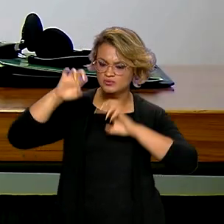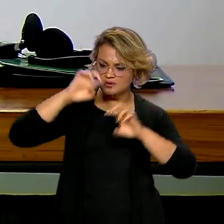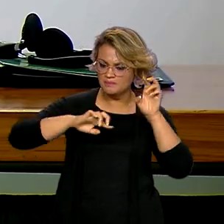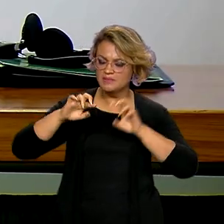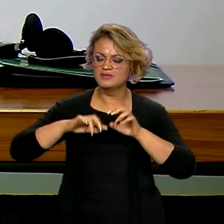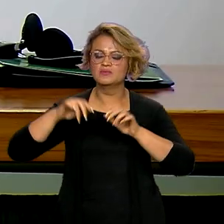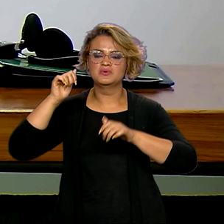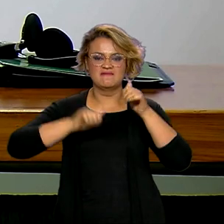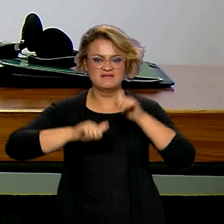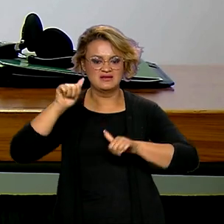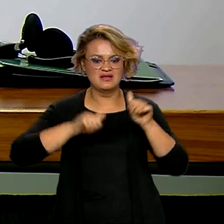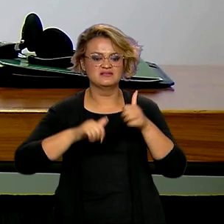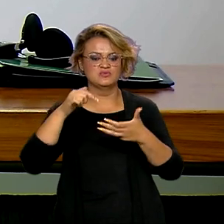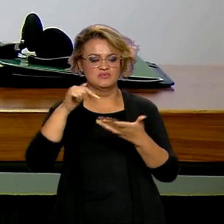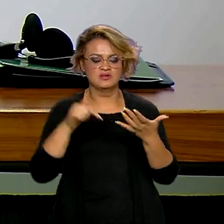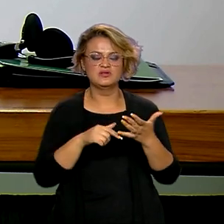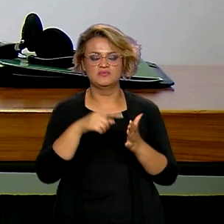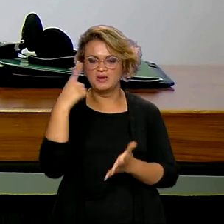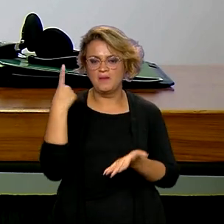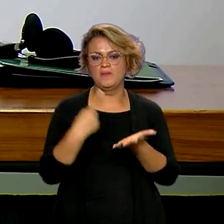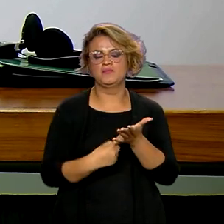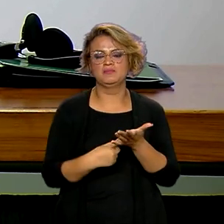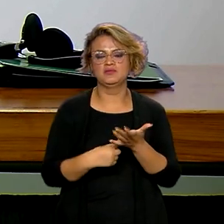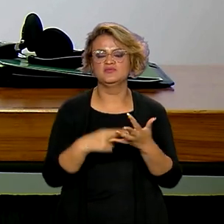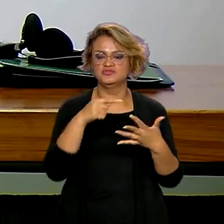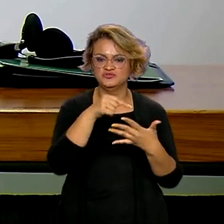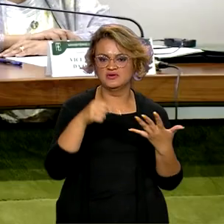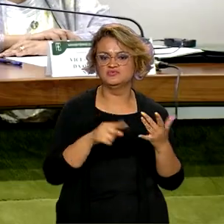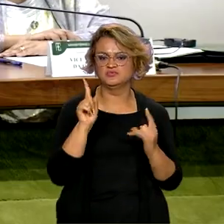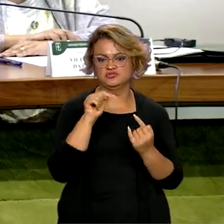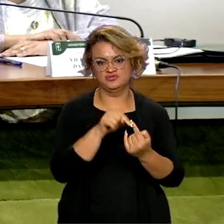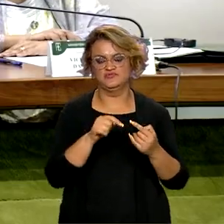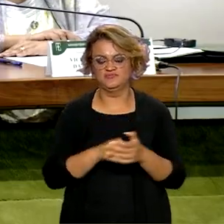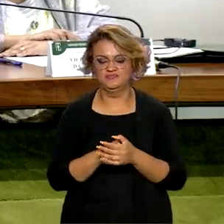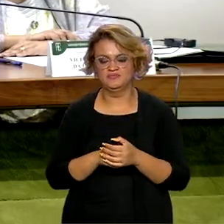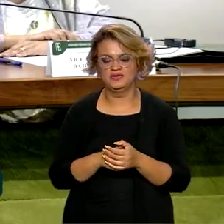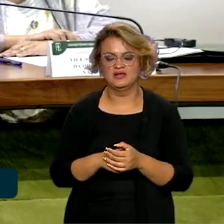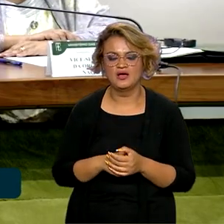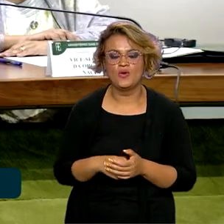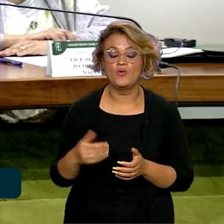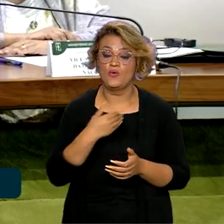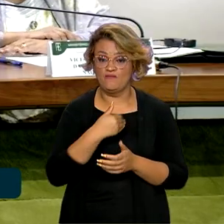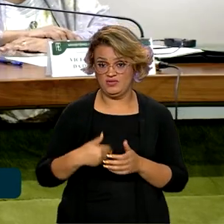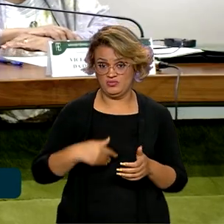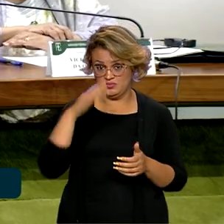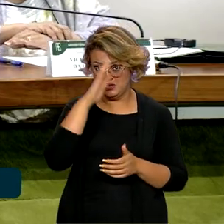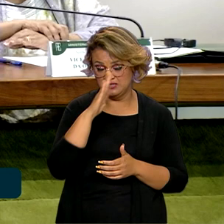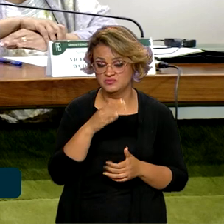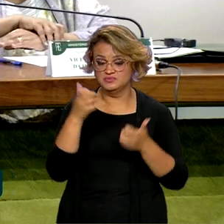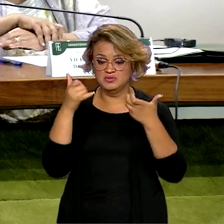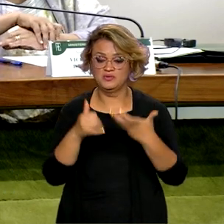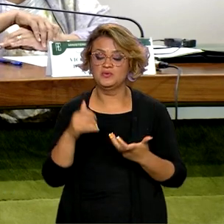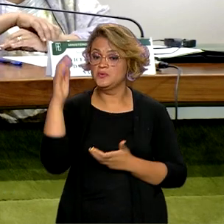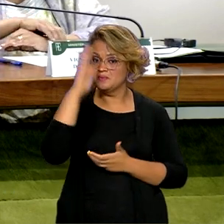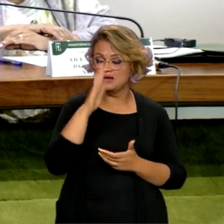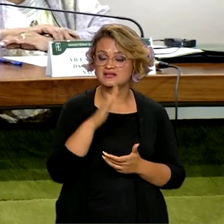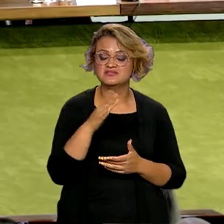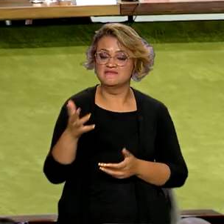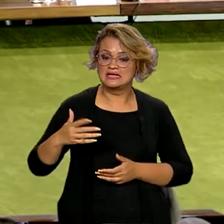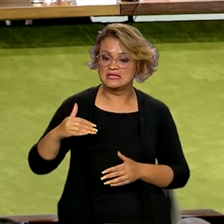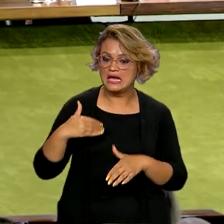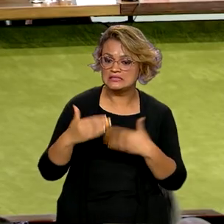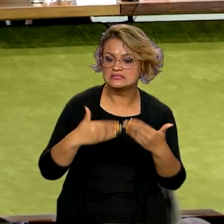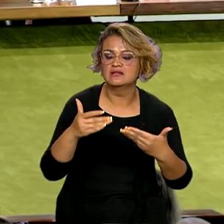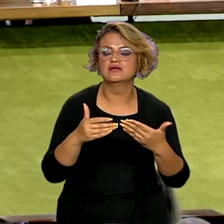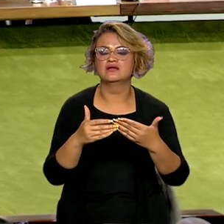avaliação do efetivo cumprimento dos objetivos. De acordo com o governo brasileiro, o país vai acelerar